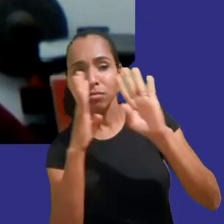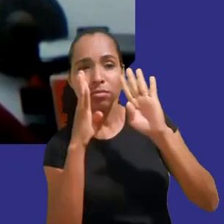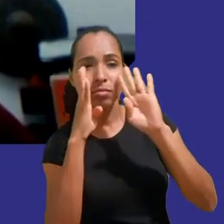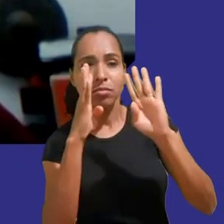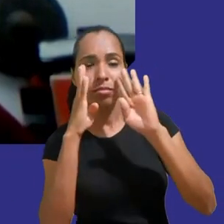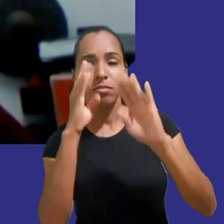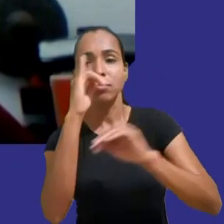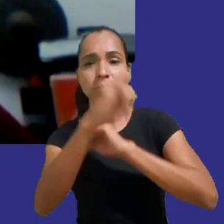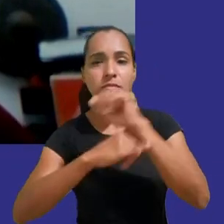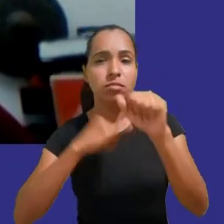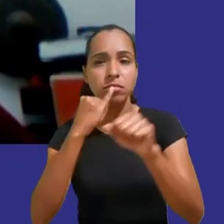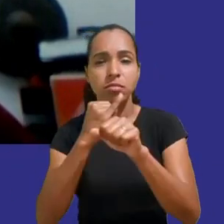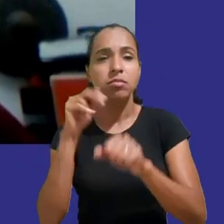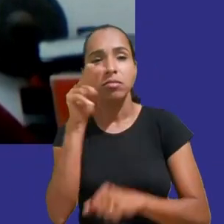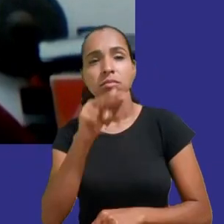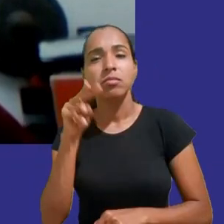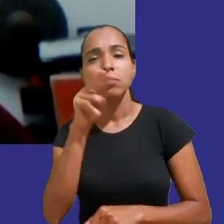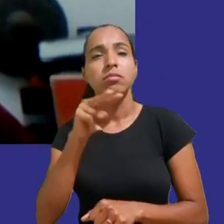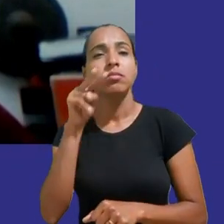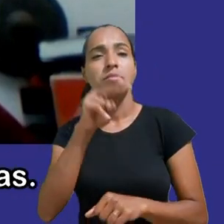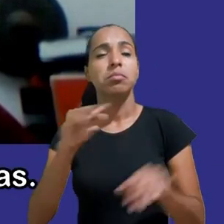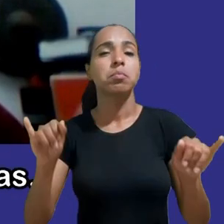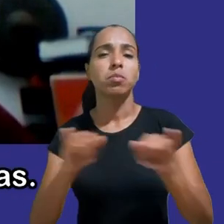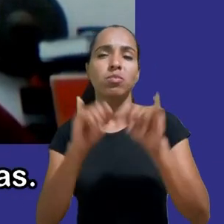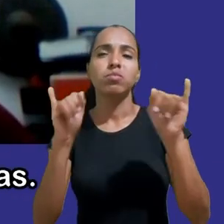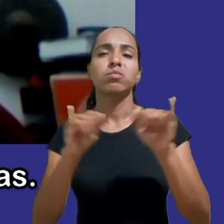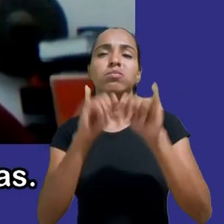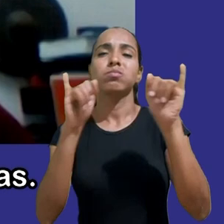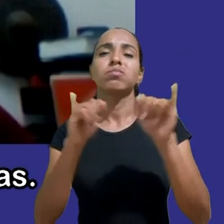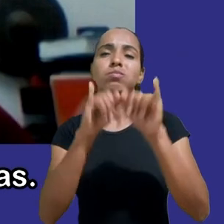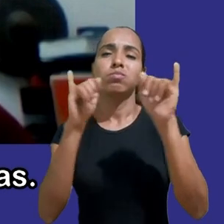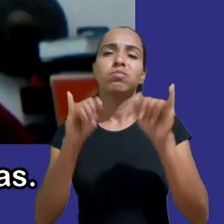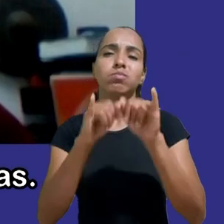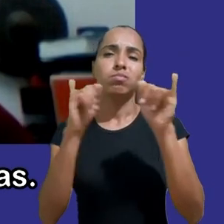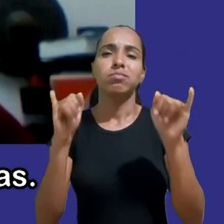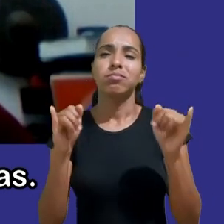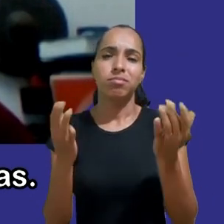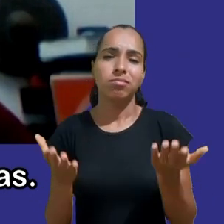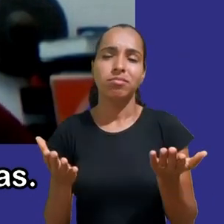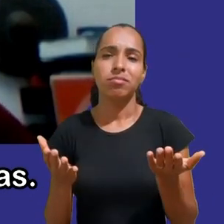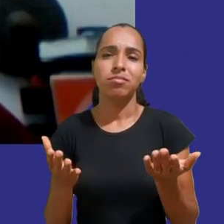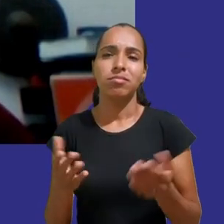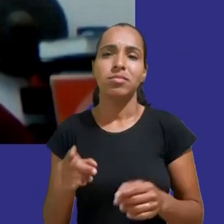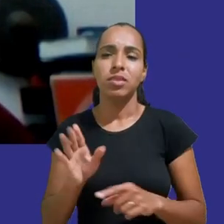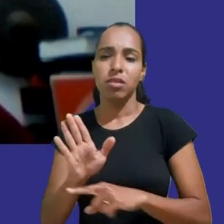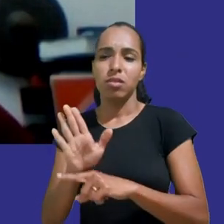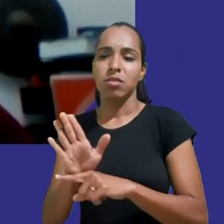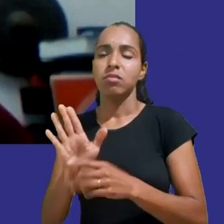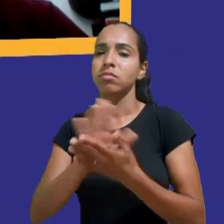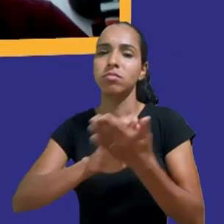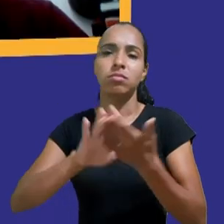insignificantes mas que na realidade são muito prejudiciais para as crianças